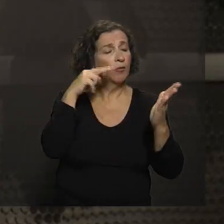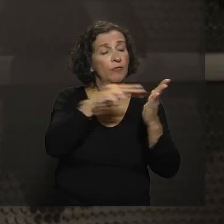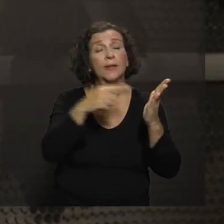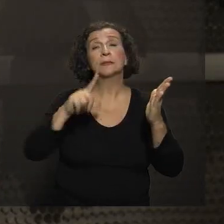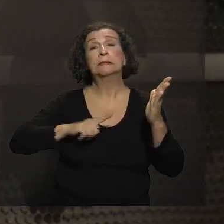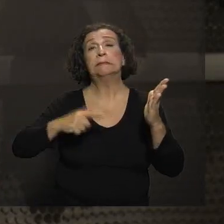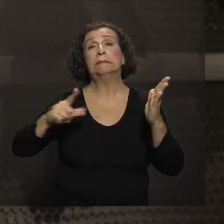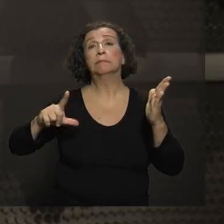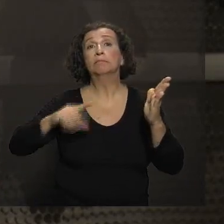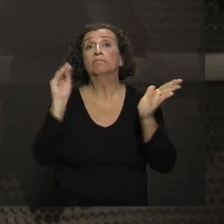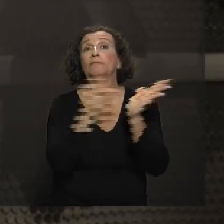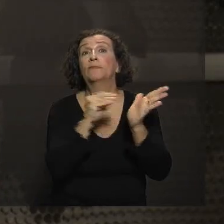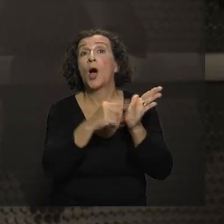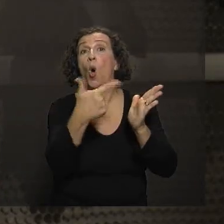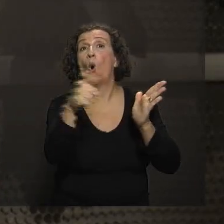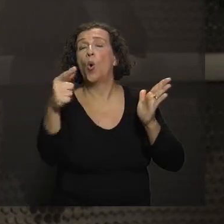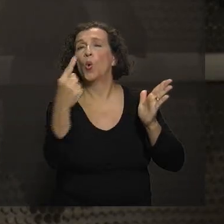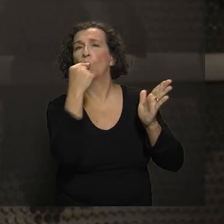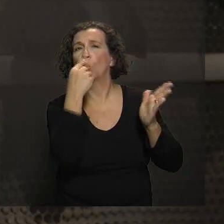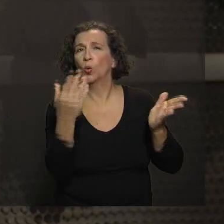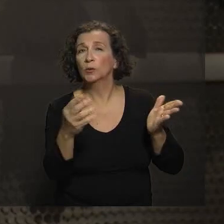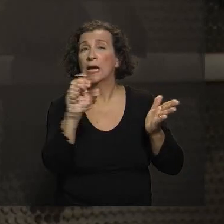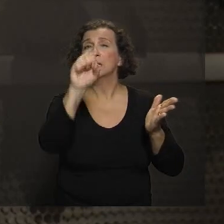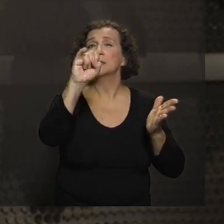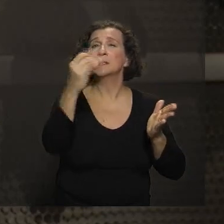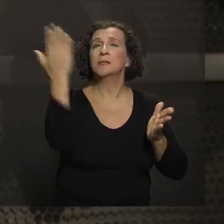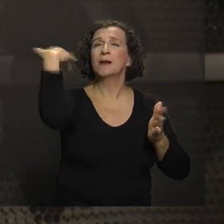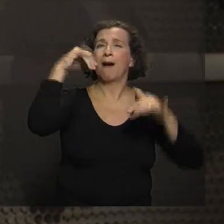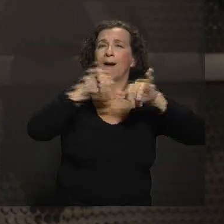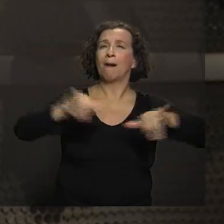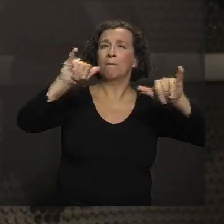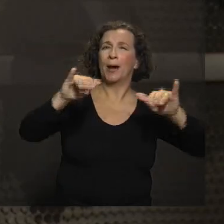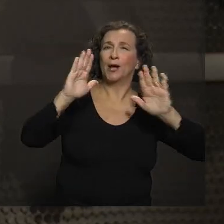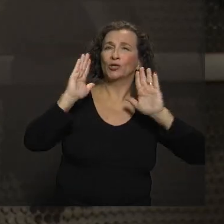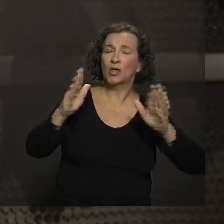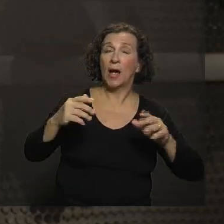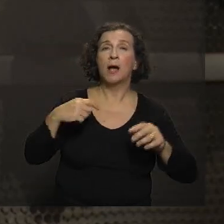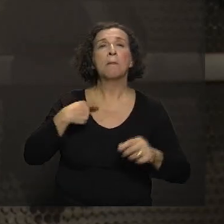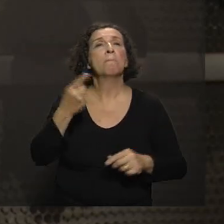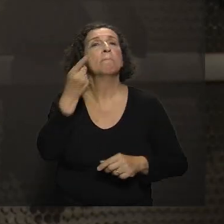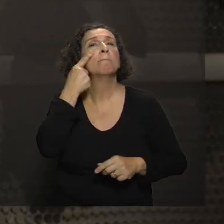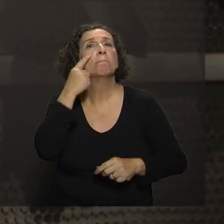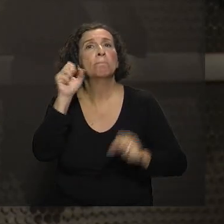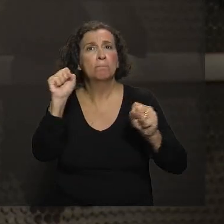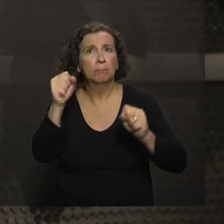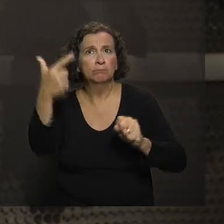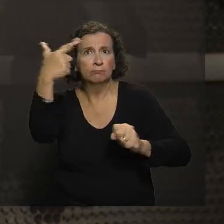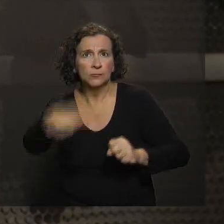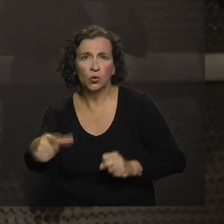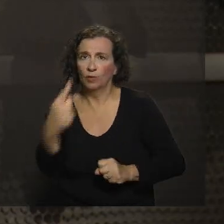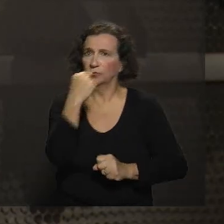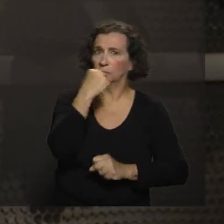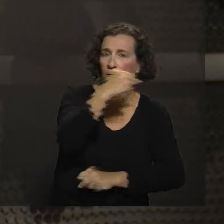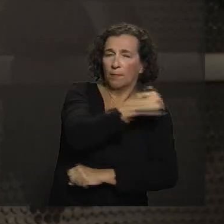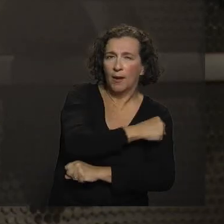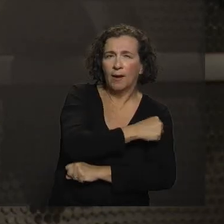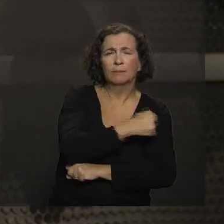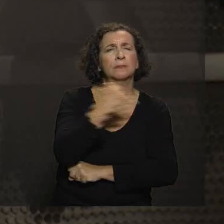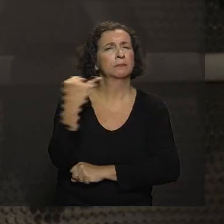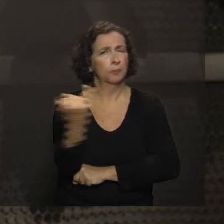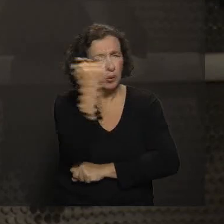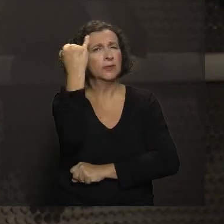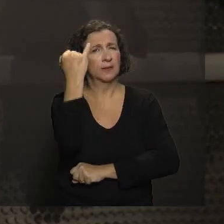outras doses para tomar. Se o que você tomou em campanhas passadas, você pode tomar de novo agora. É